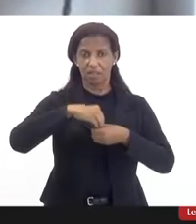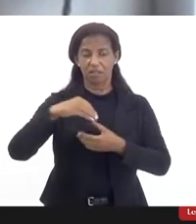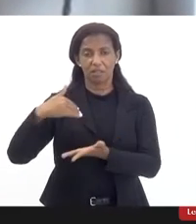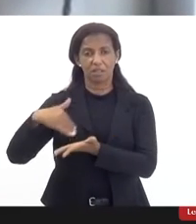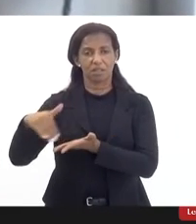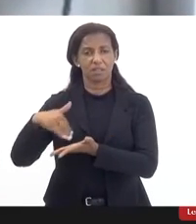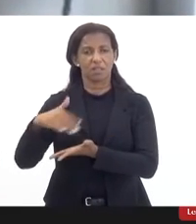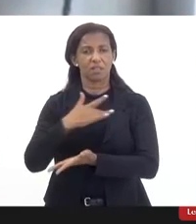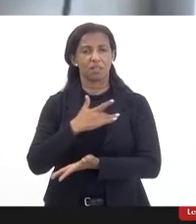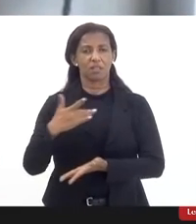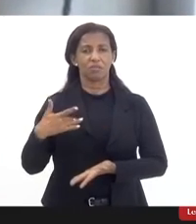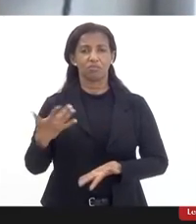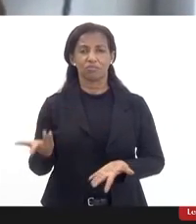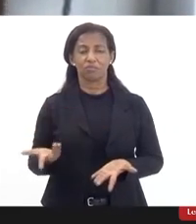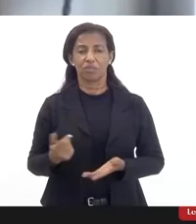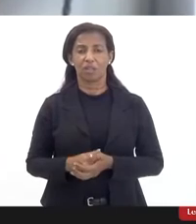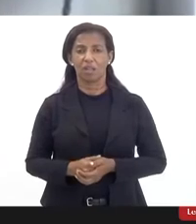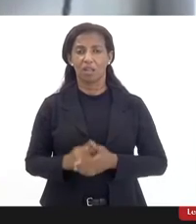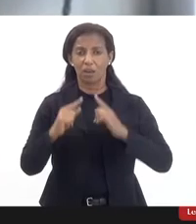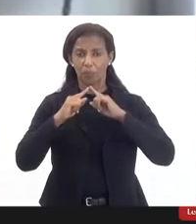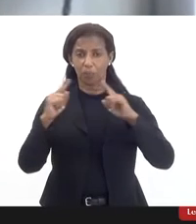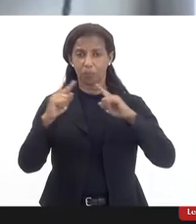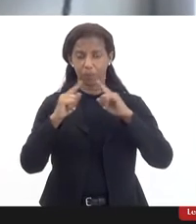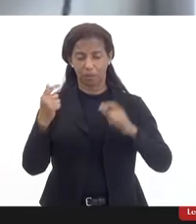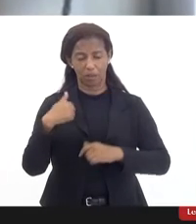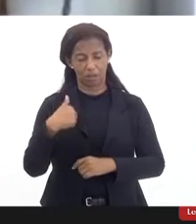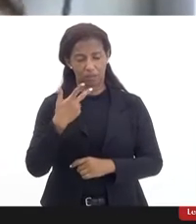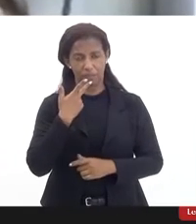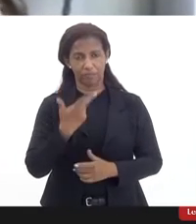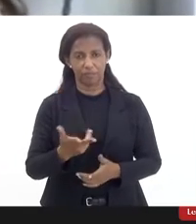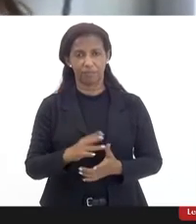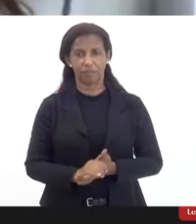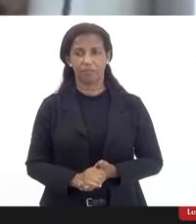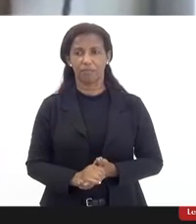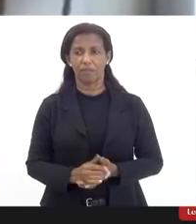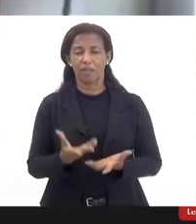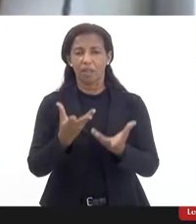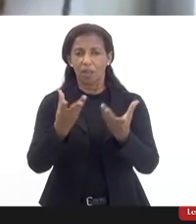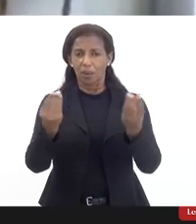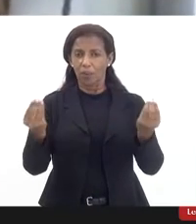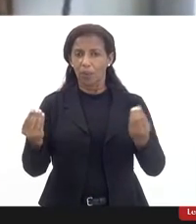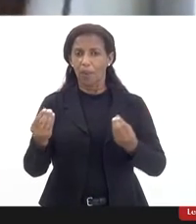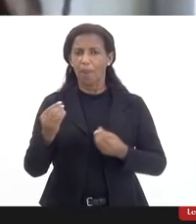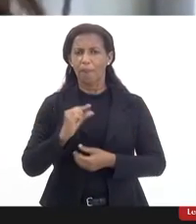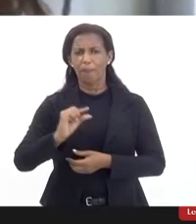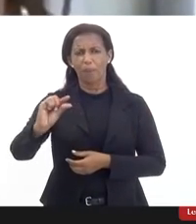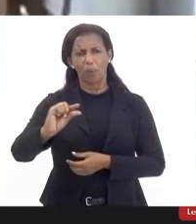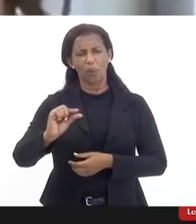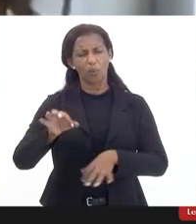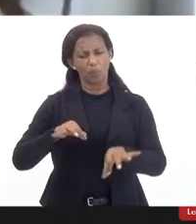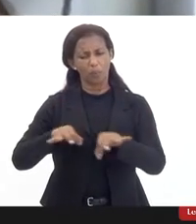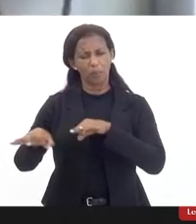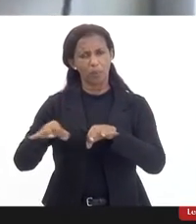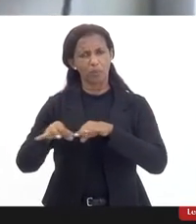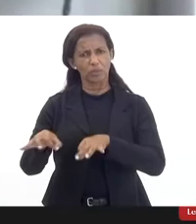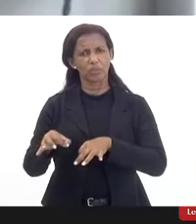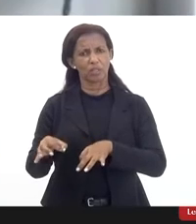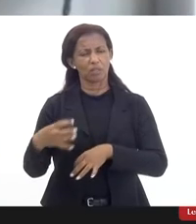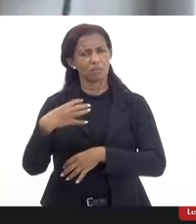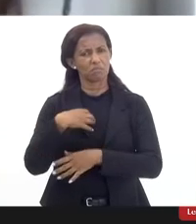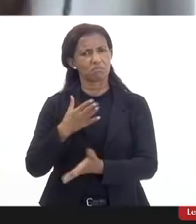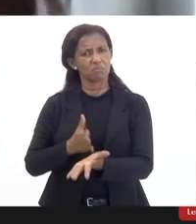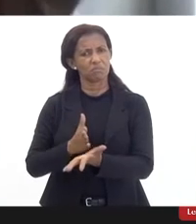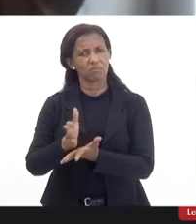secretaria de saúde essa é uma crítica que eu falo muito poucos projetos nesse sentido